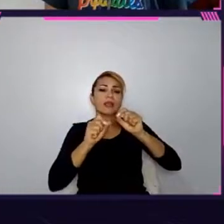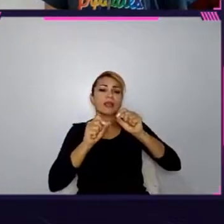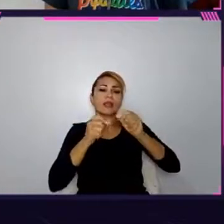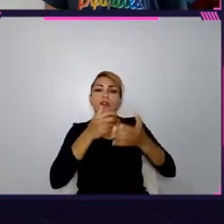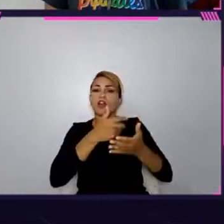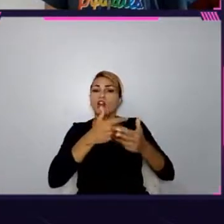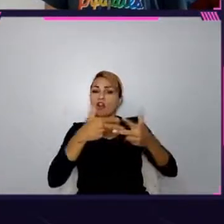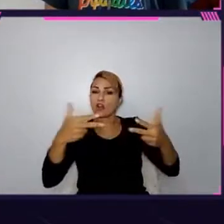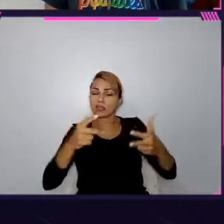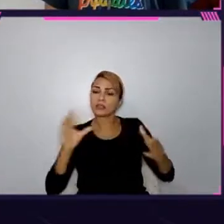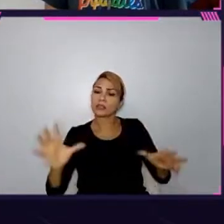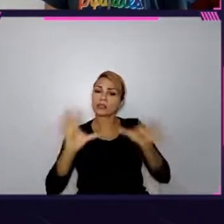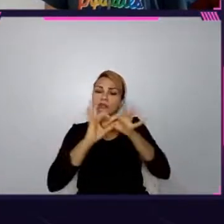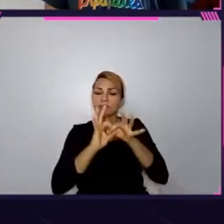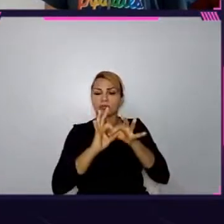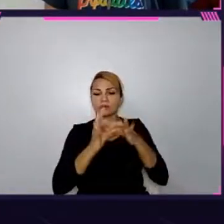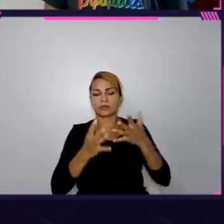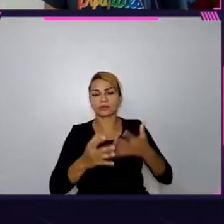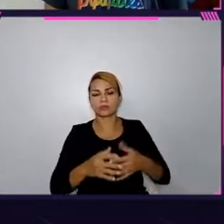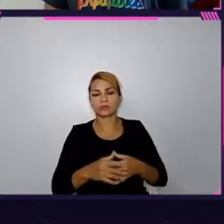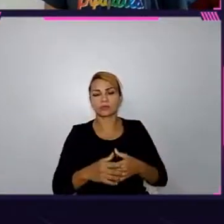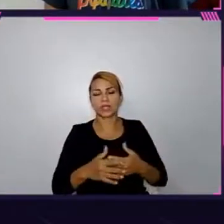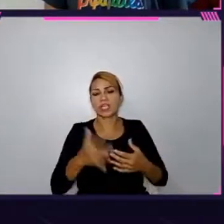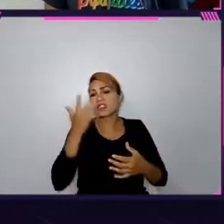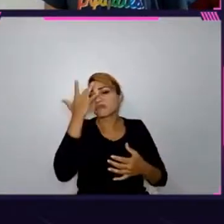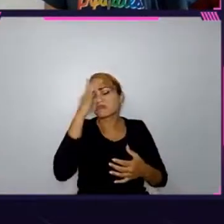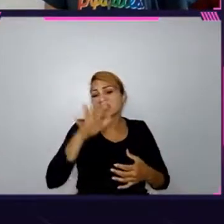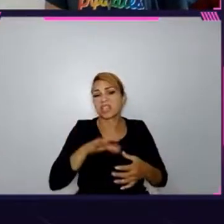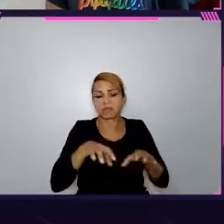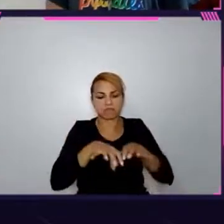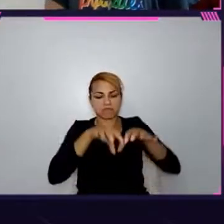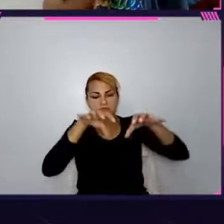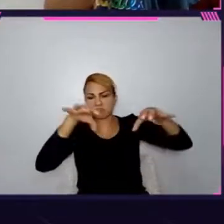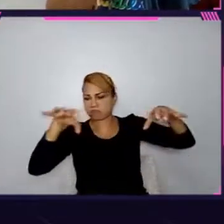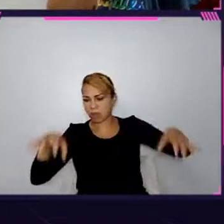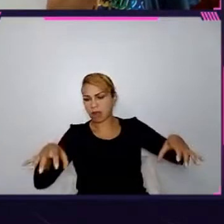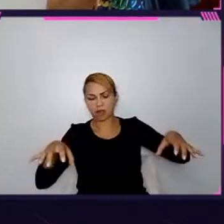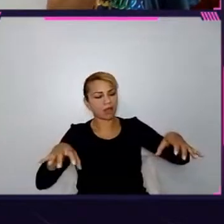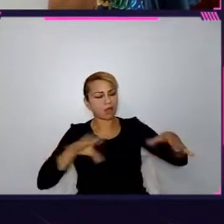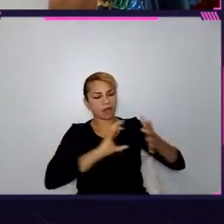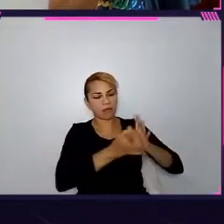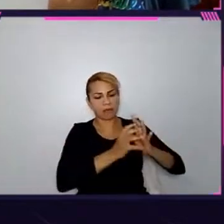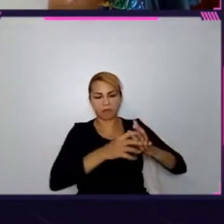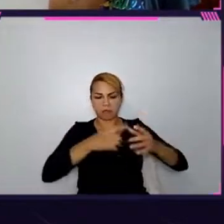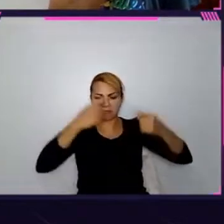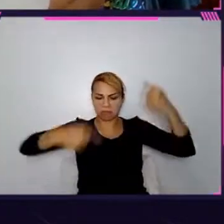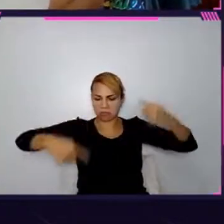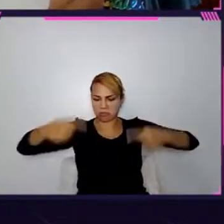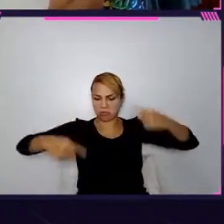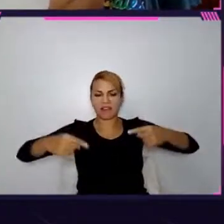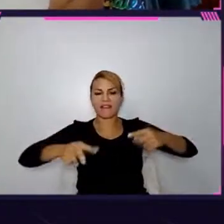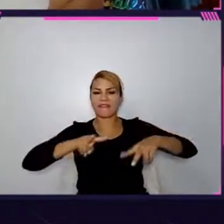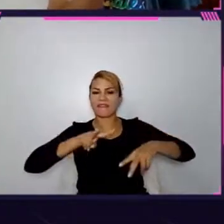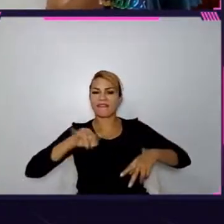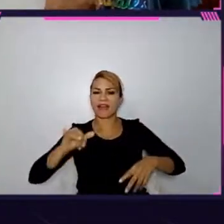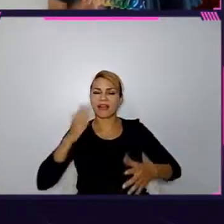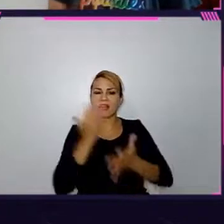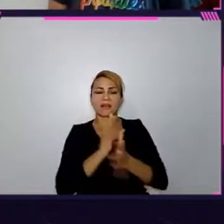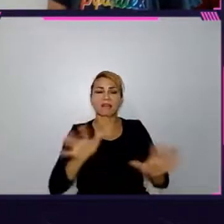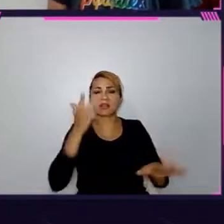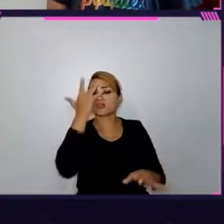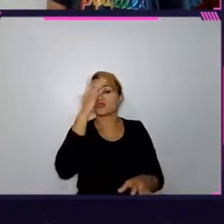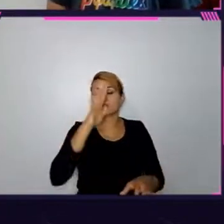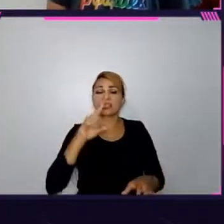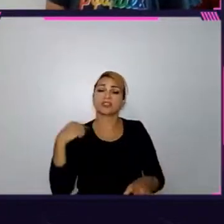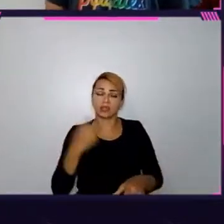E, assim, eu não faço a menor ideia se essa polarização vai acabar, mas eu acho que a gente precisa seriamente investir em como a